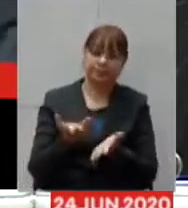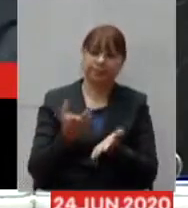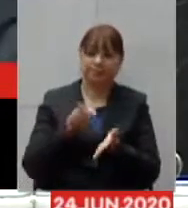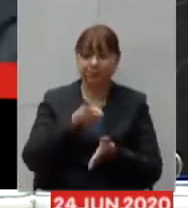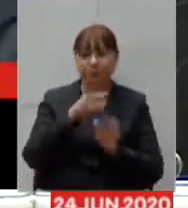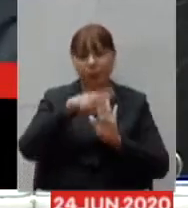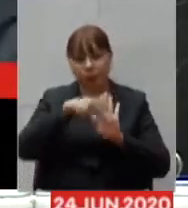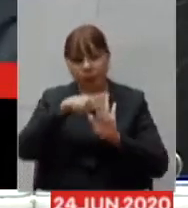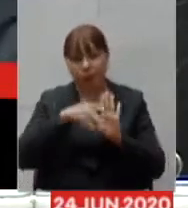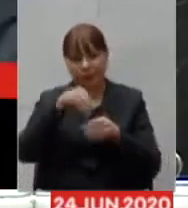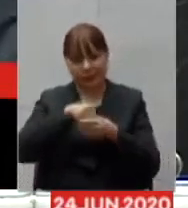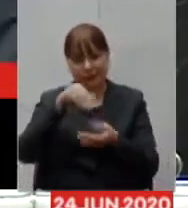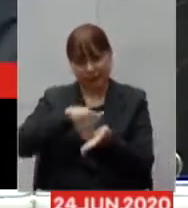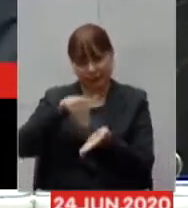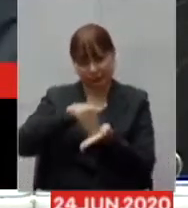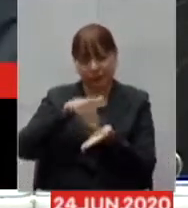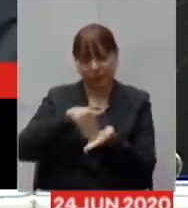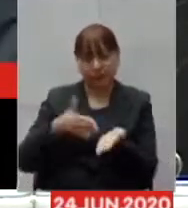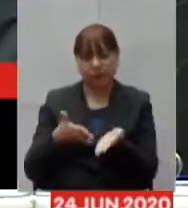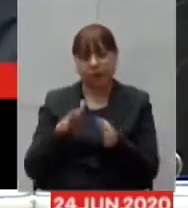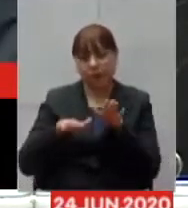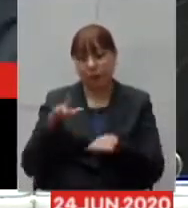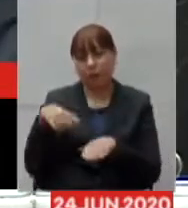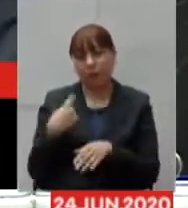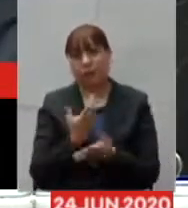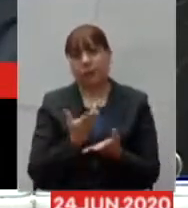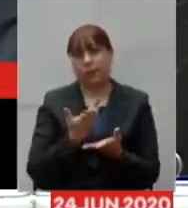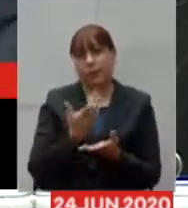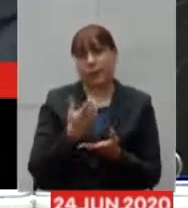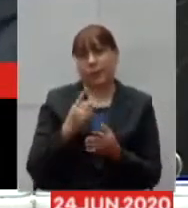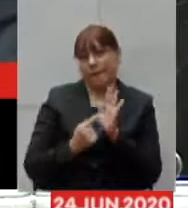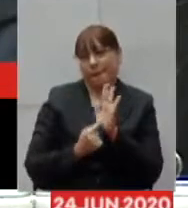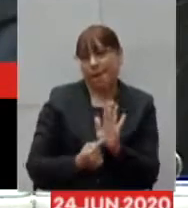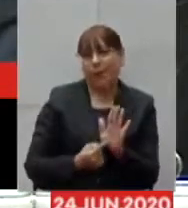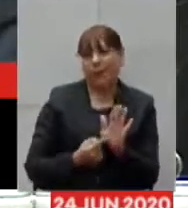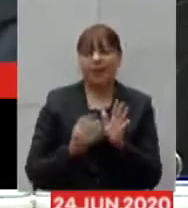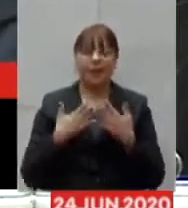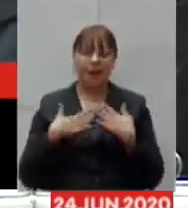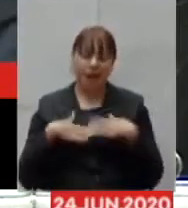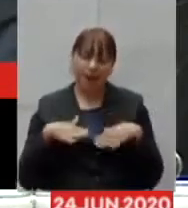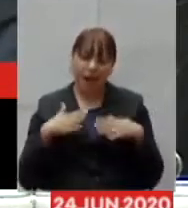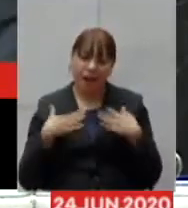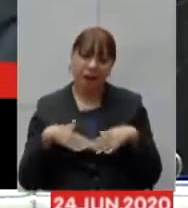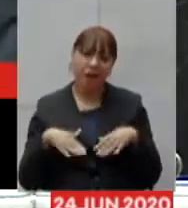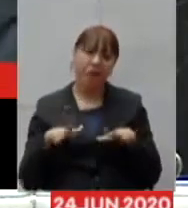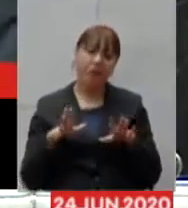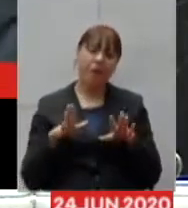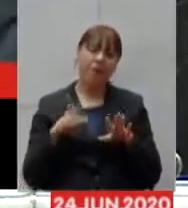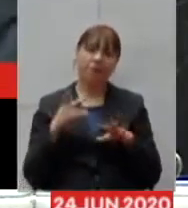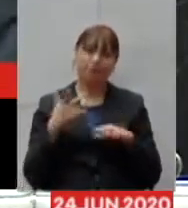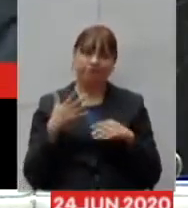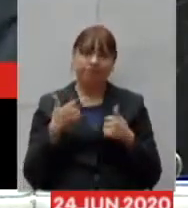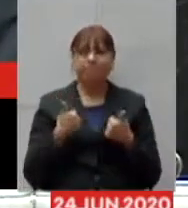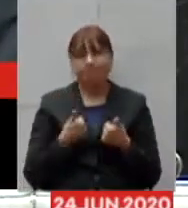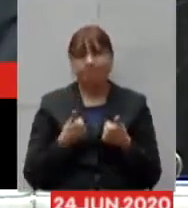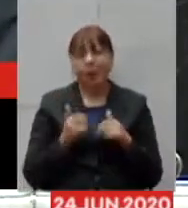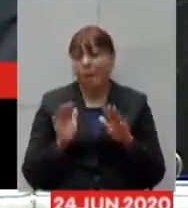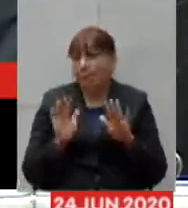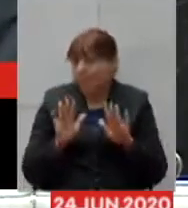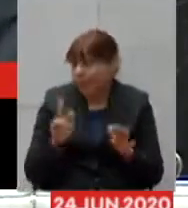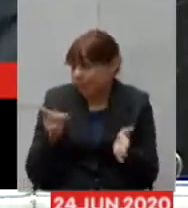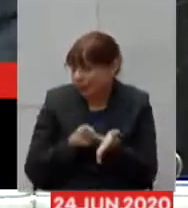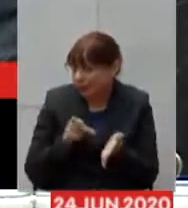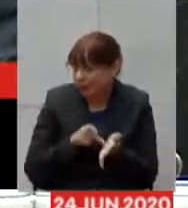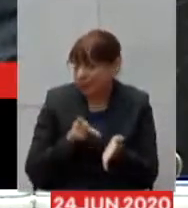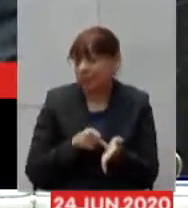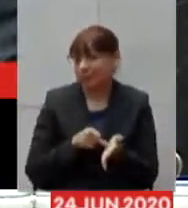secretaria então muitas vezes a gente pode demonstrar aqui até um pouco de calma um pouco de ponderação mas a gente